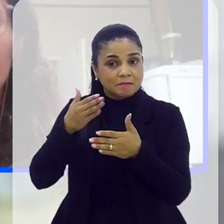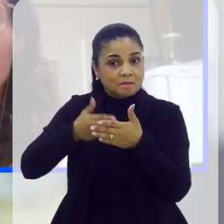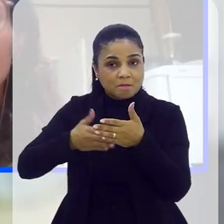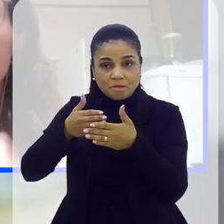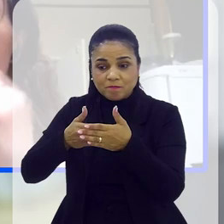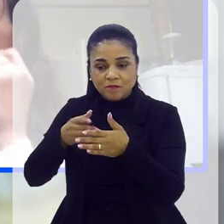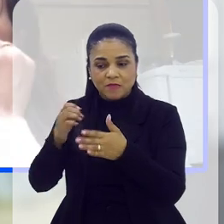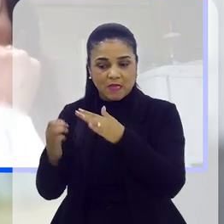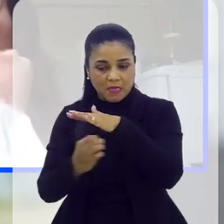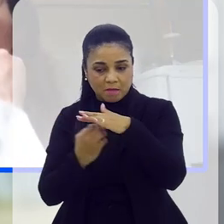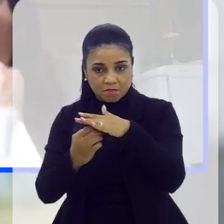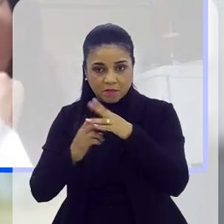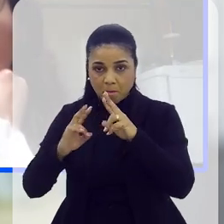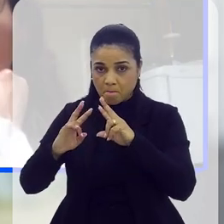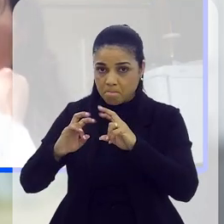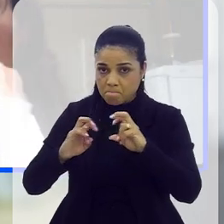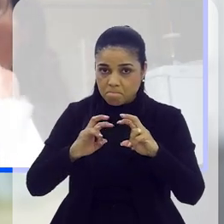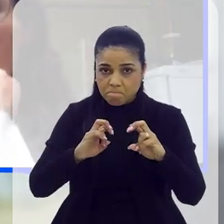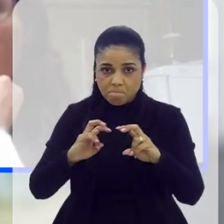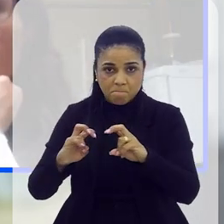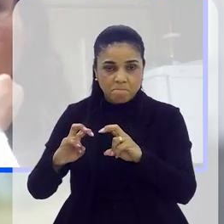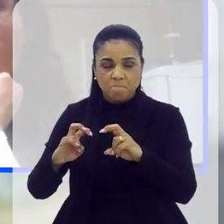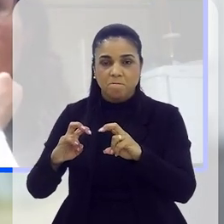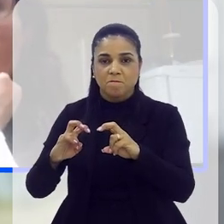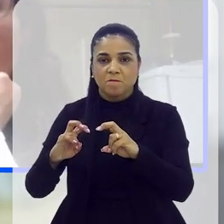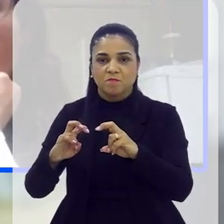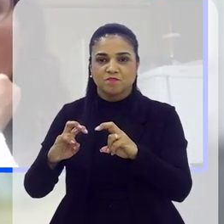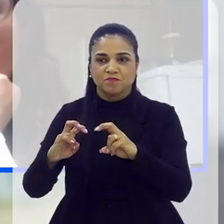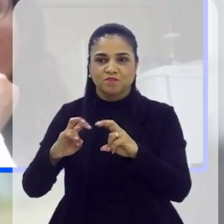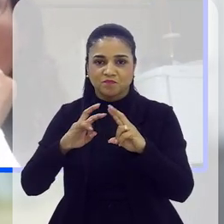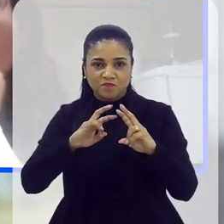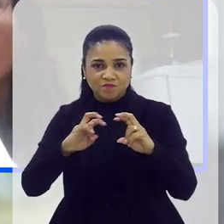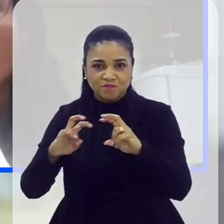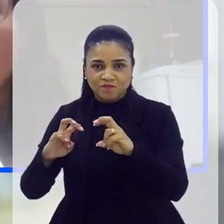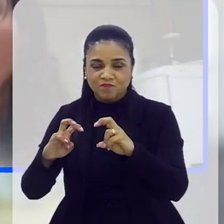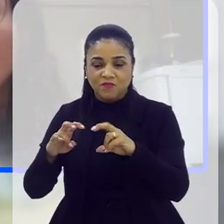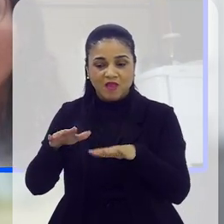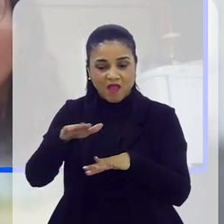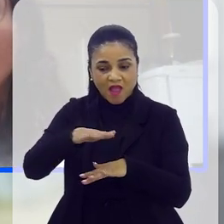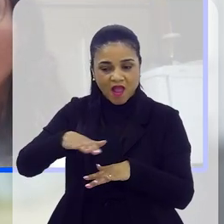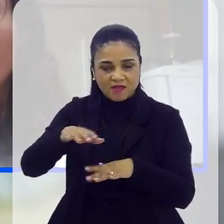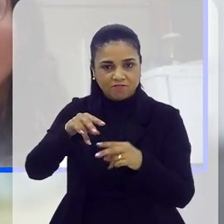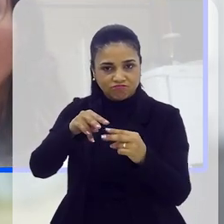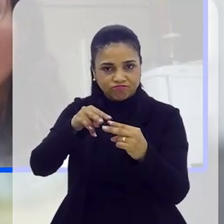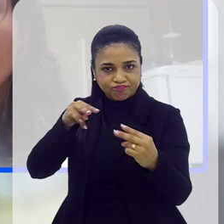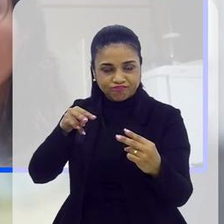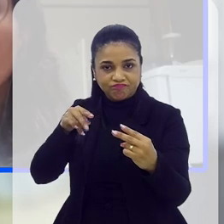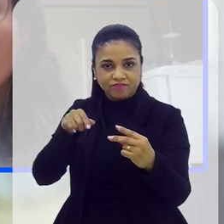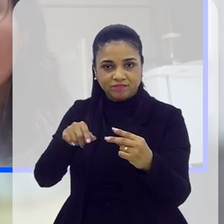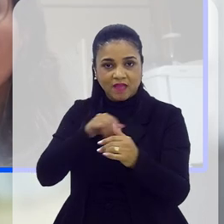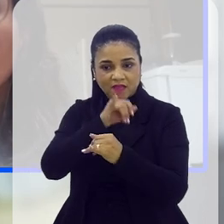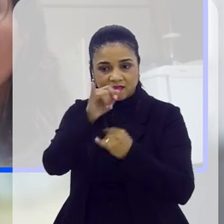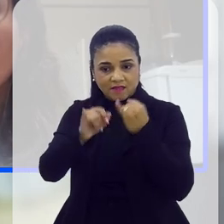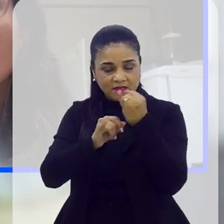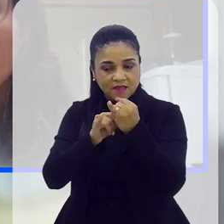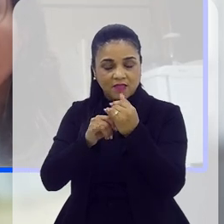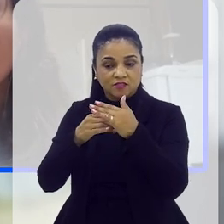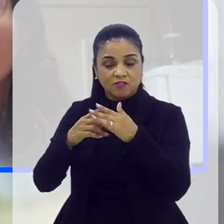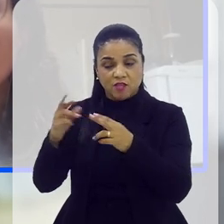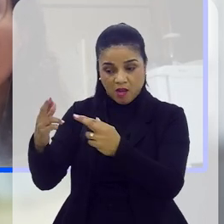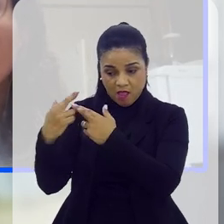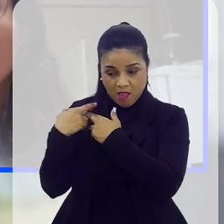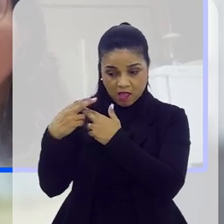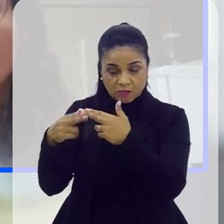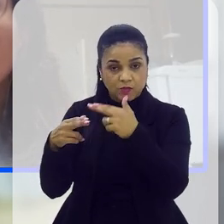empresa, percebendo que o sítio que ela abriga, ela como